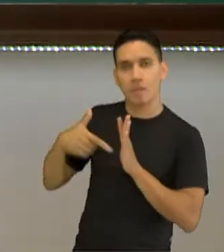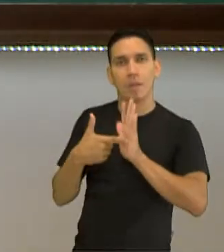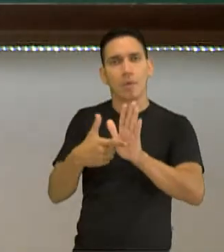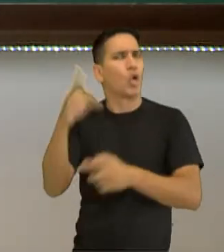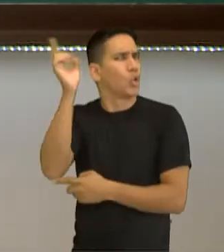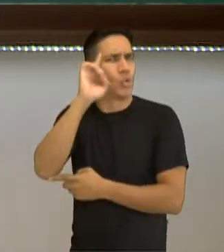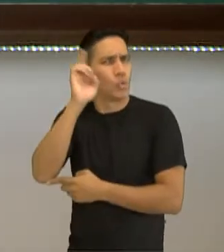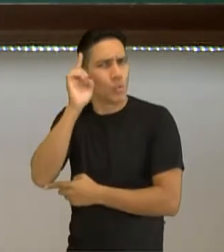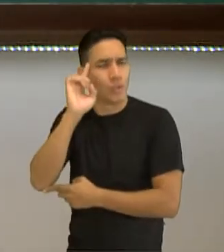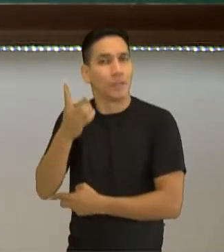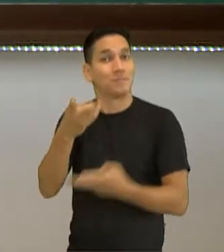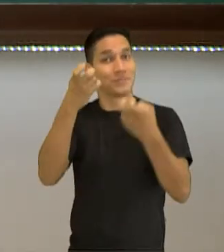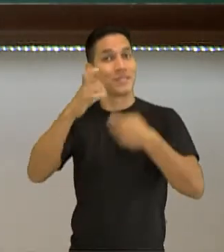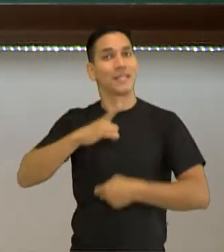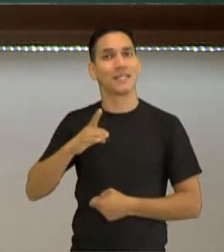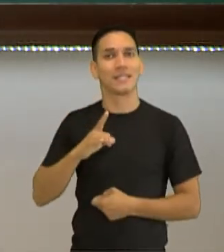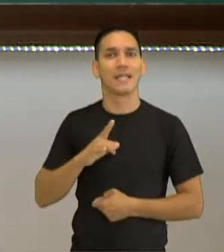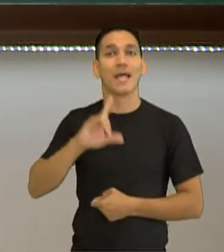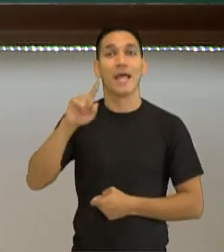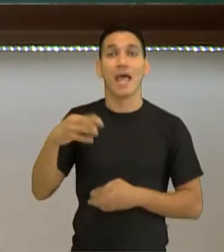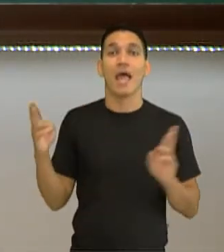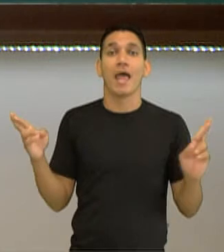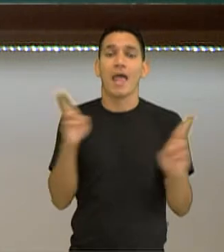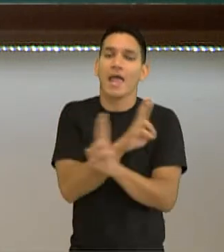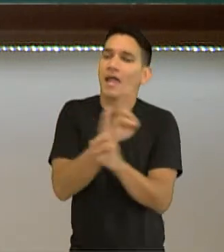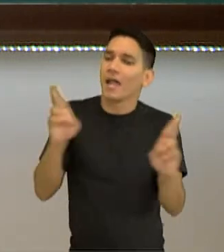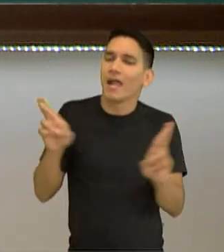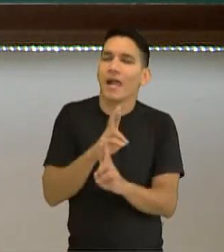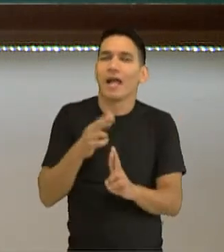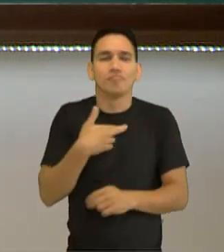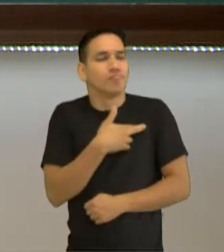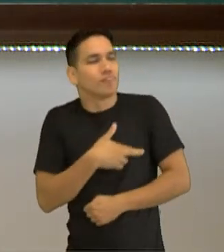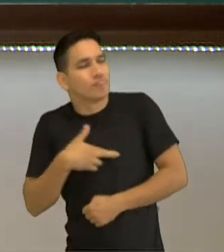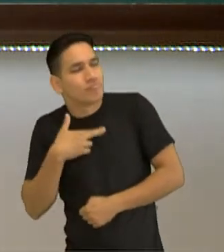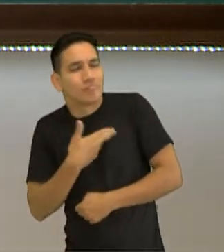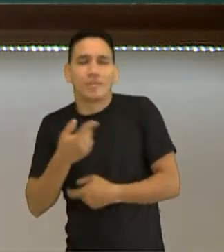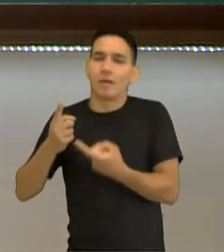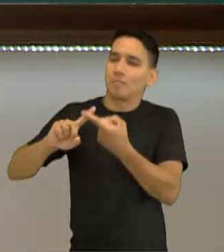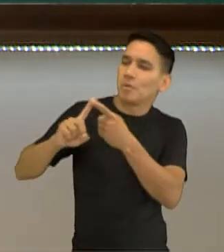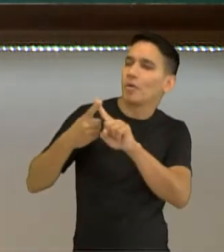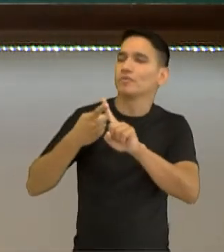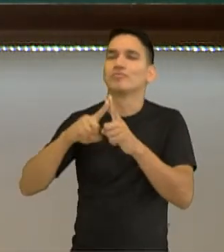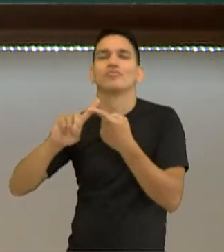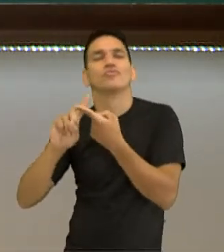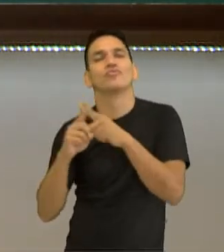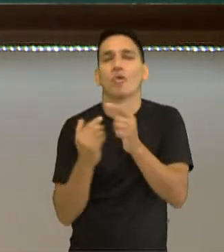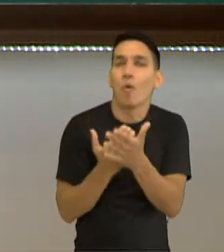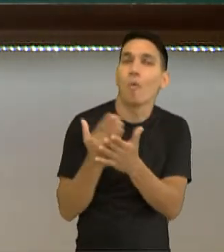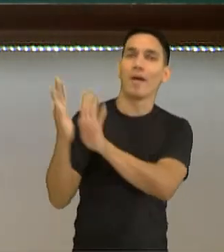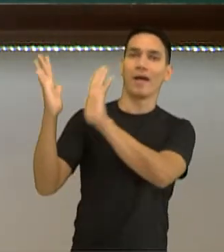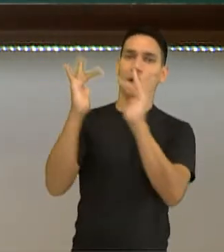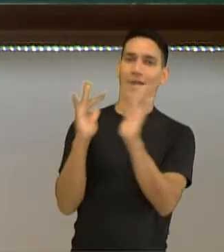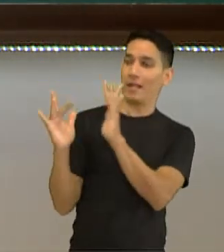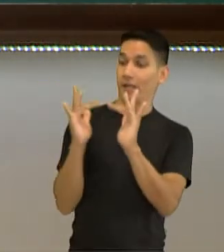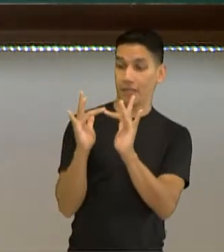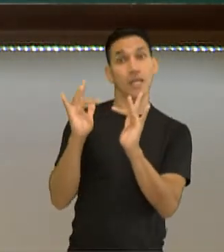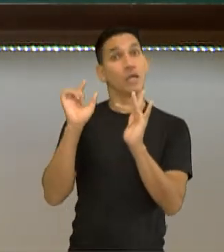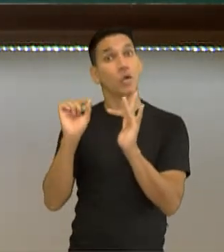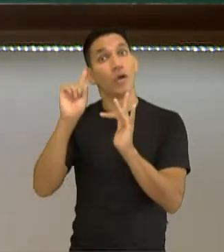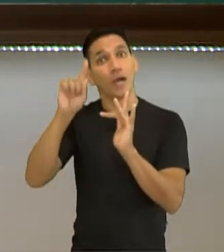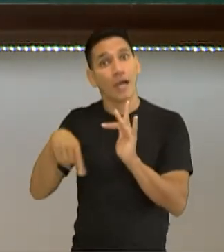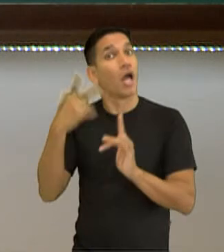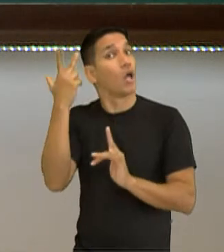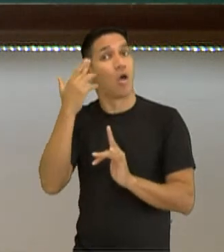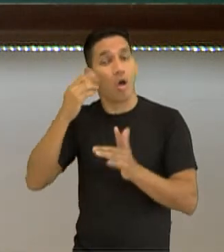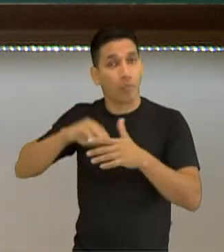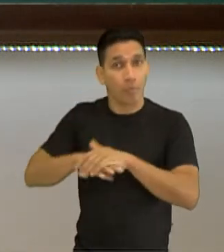do dia a dia, quando nós falamos sobre relacionamentos entre pessoas. Quando duas pessoas iniciam um namoro, é um costume de